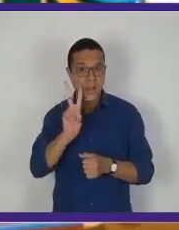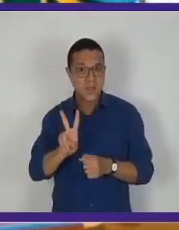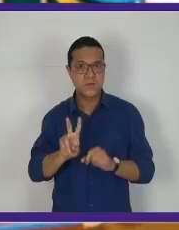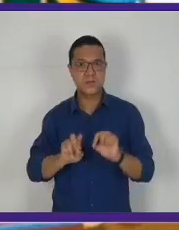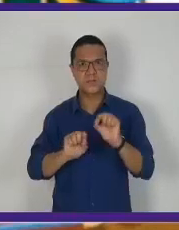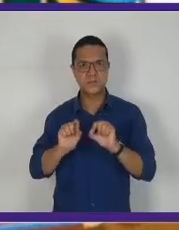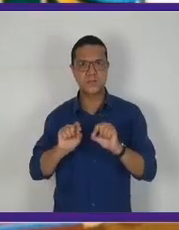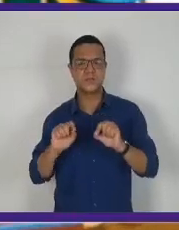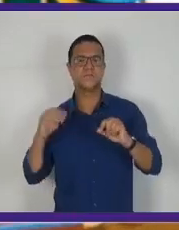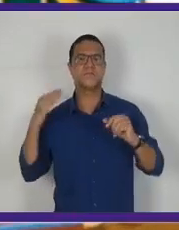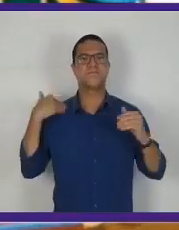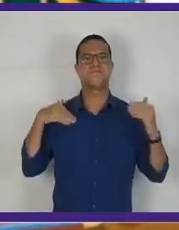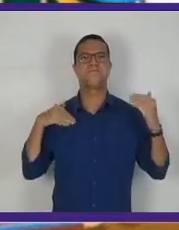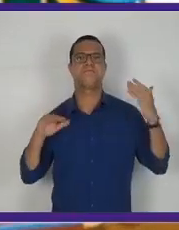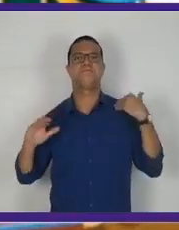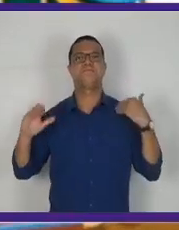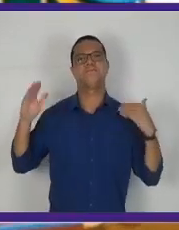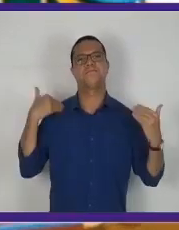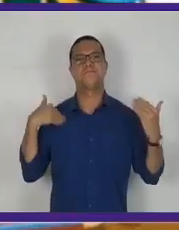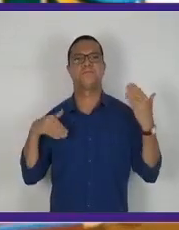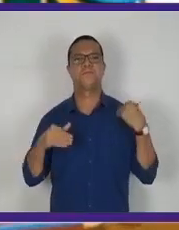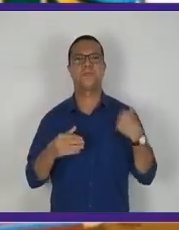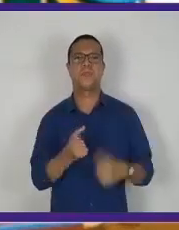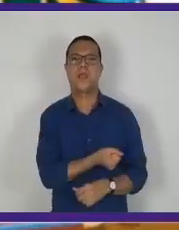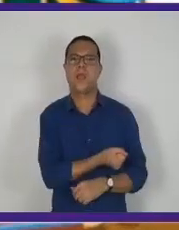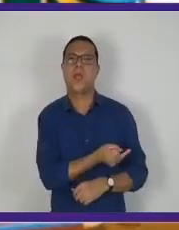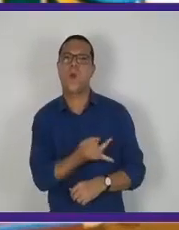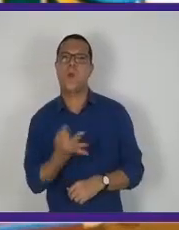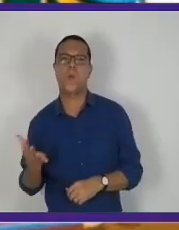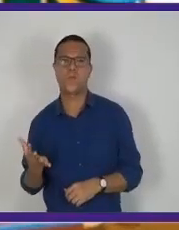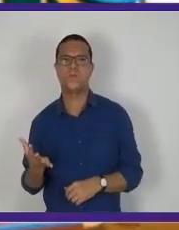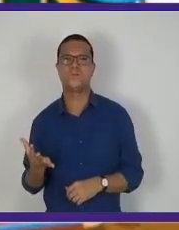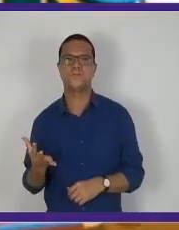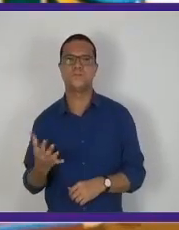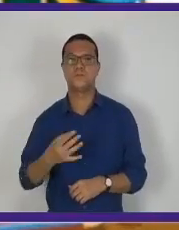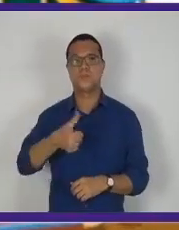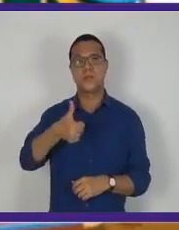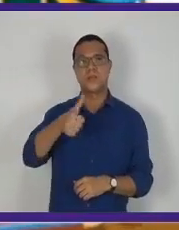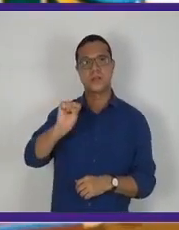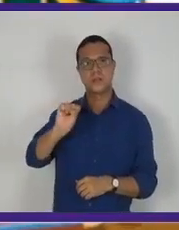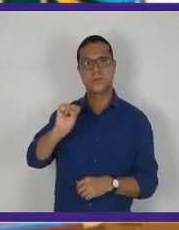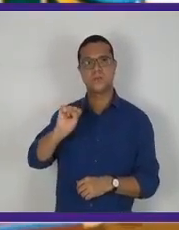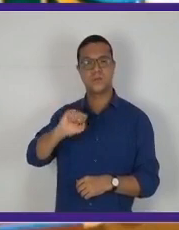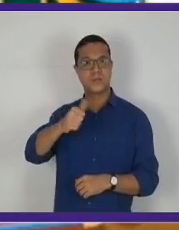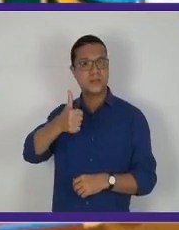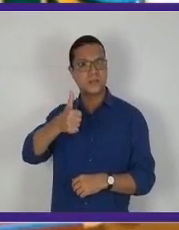E você veja que ela foi caminhando. E aí contou 18.